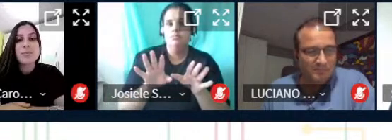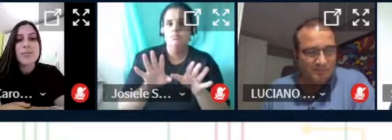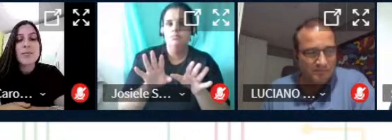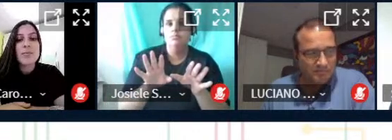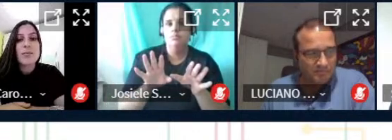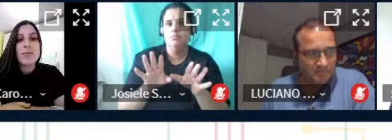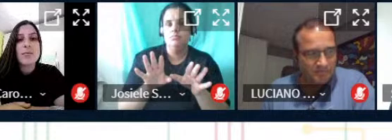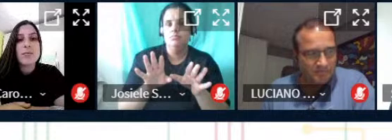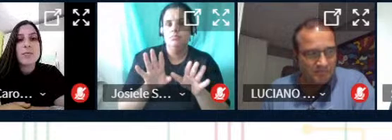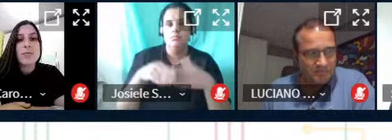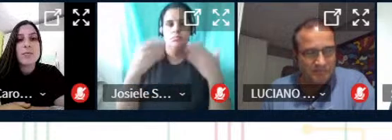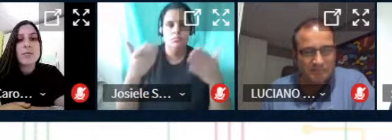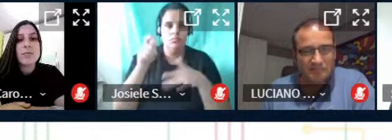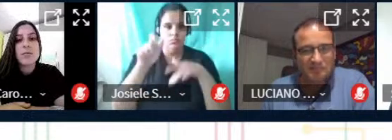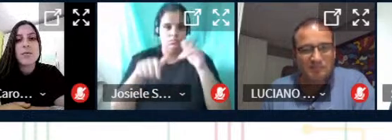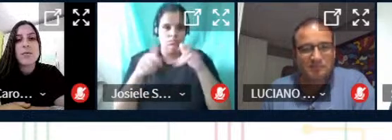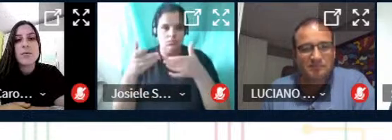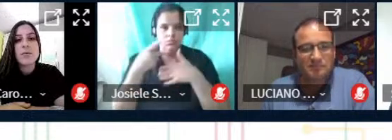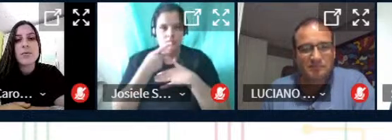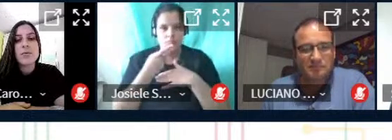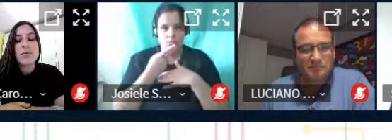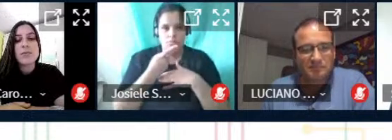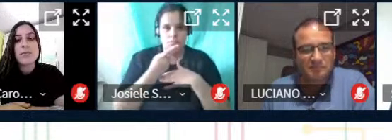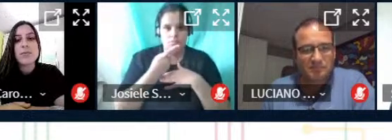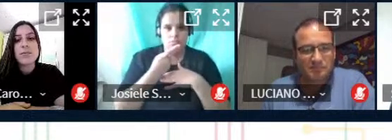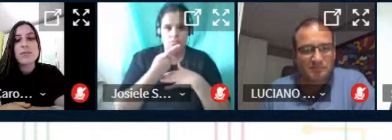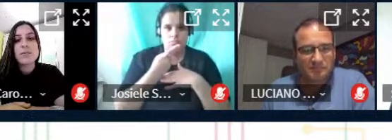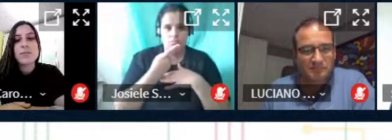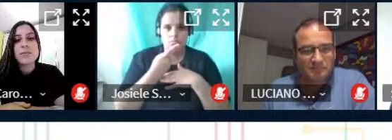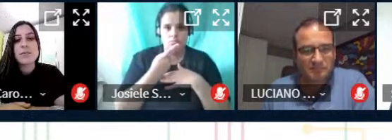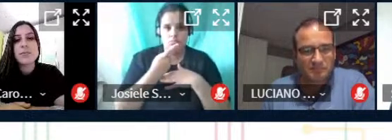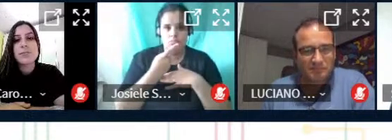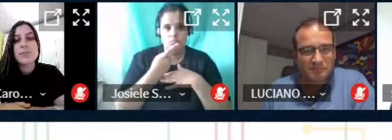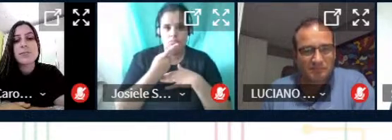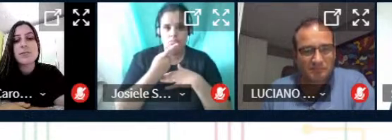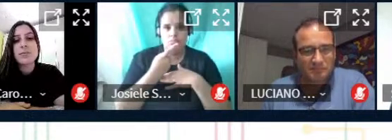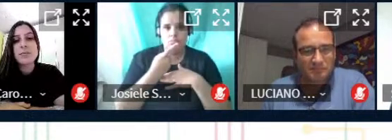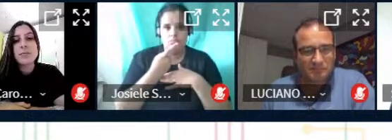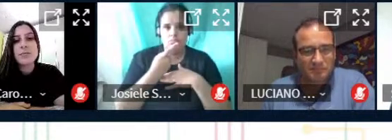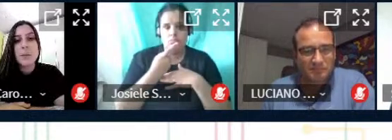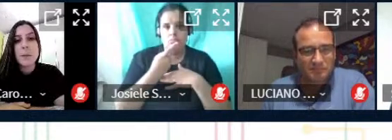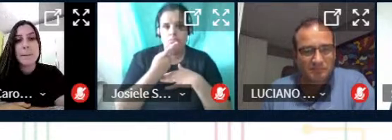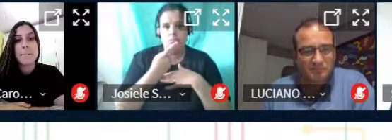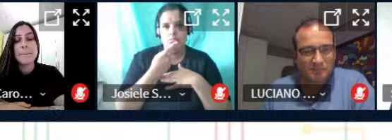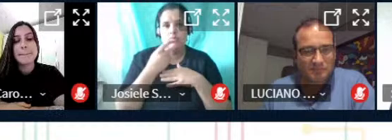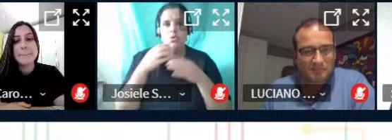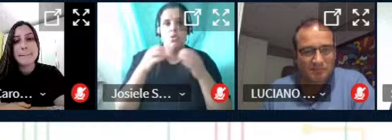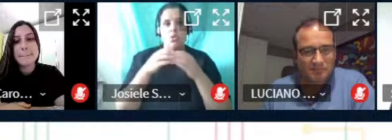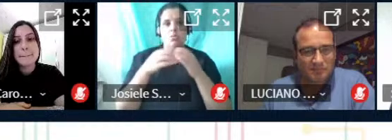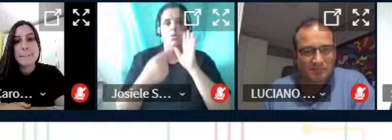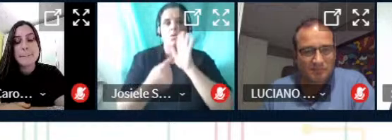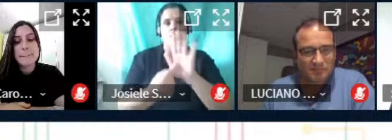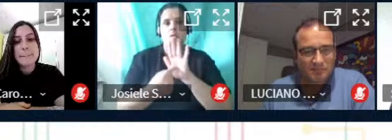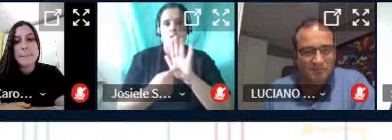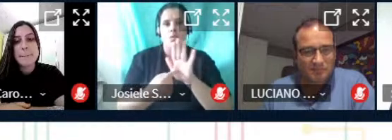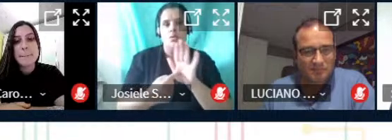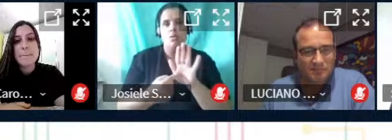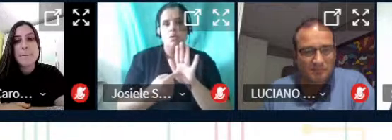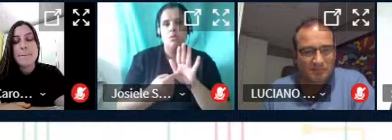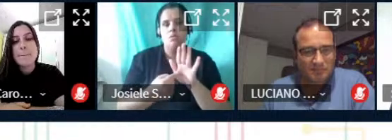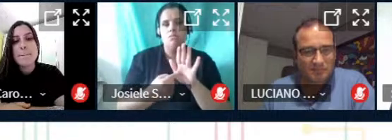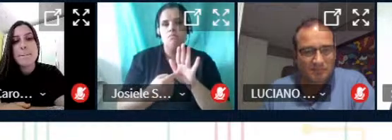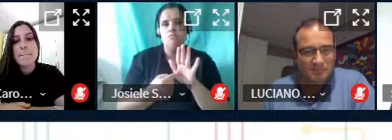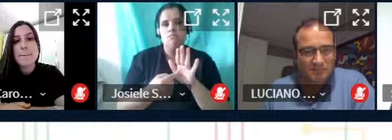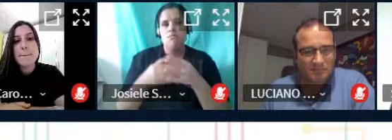então alguém mais gostaria de participar do grupo dos apresentadores e professores orientadores